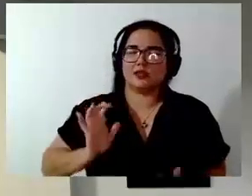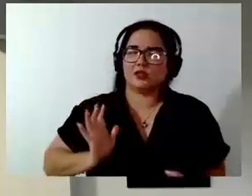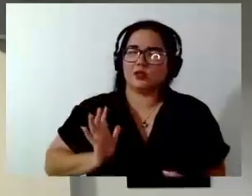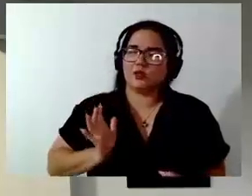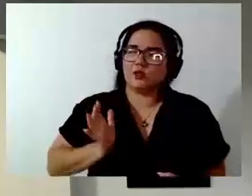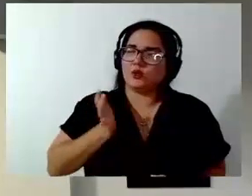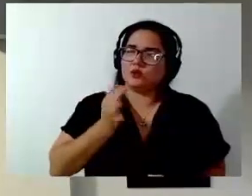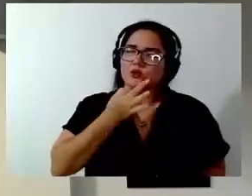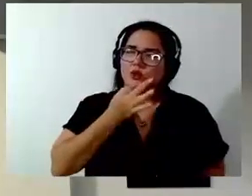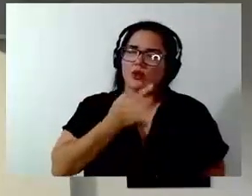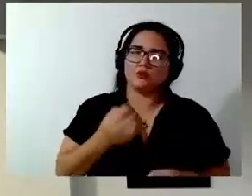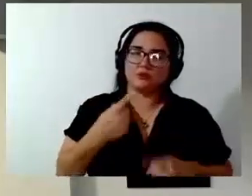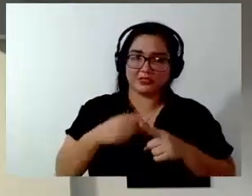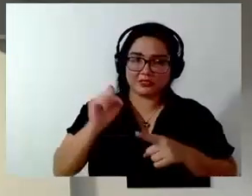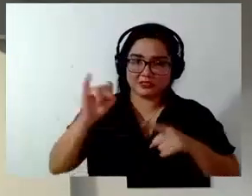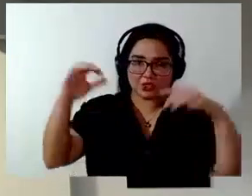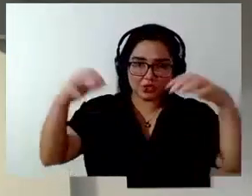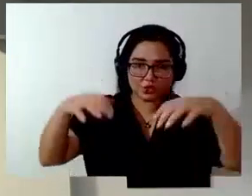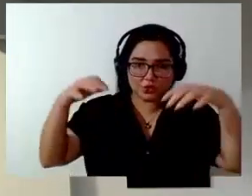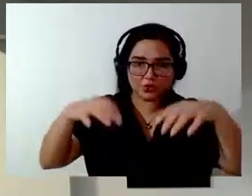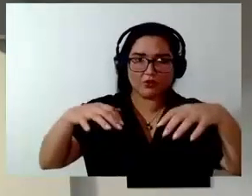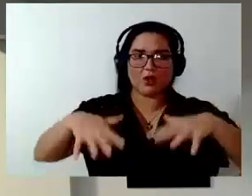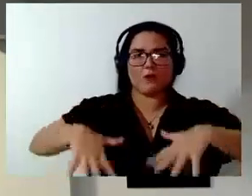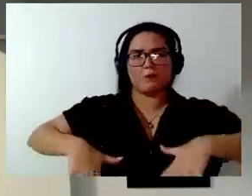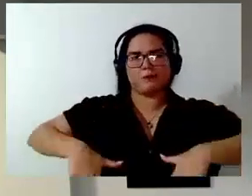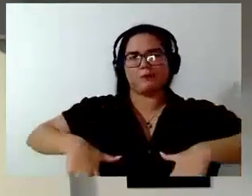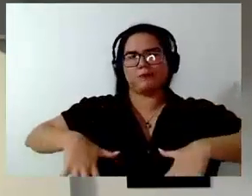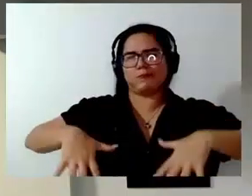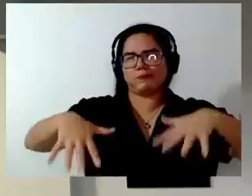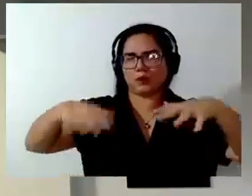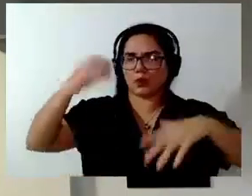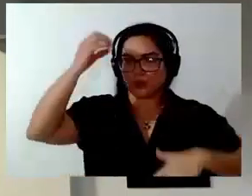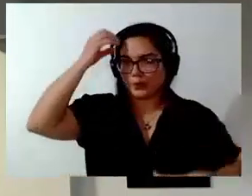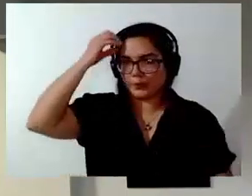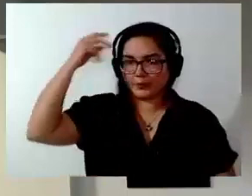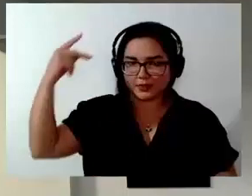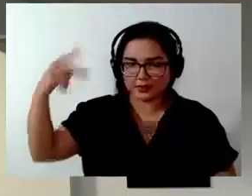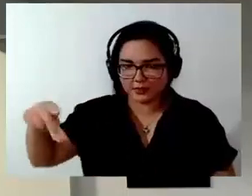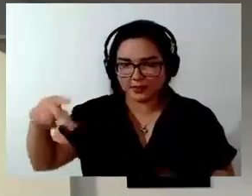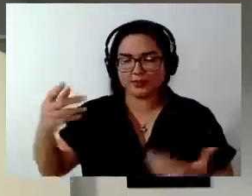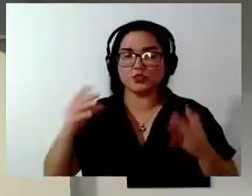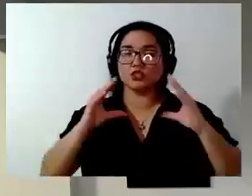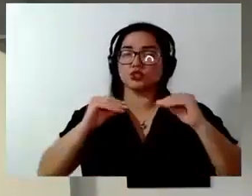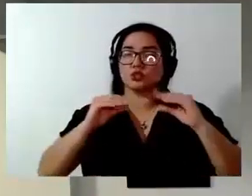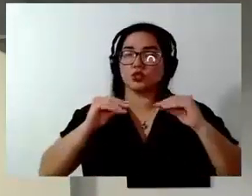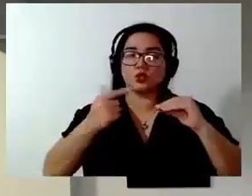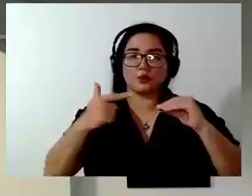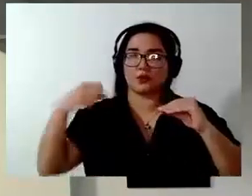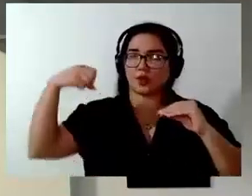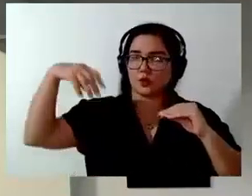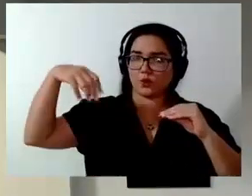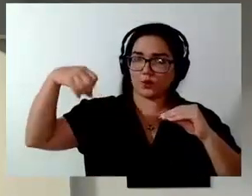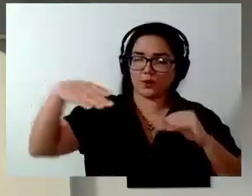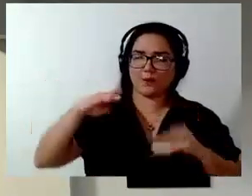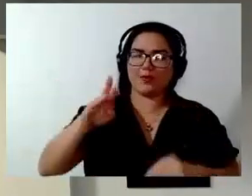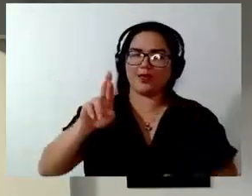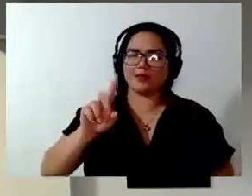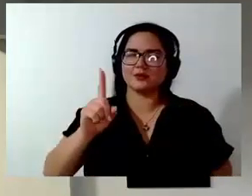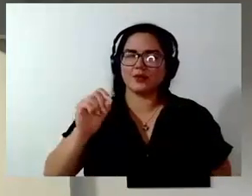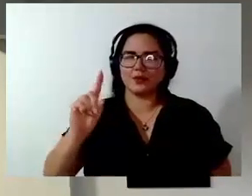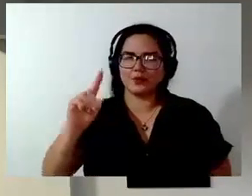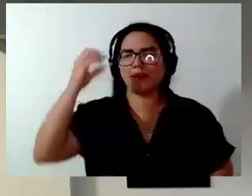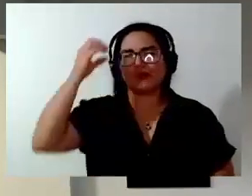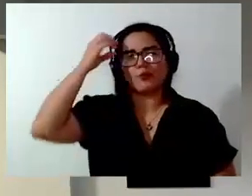é? Que se chover, enche Biguassu, culpa da anteres. À noite, não temos iluminação na BR-101, culpa da